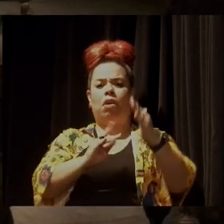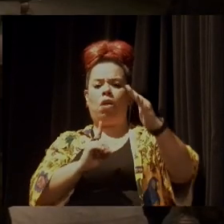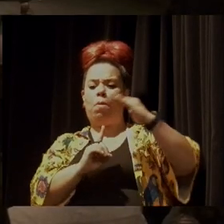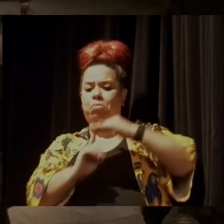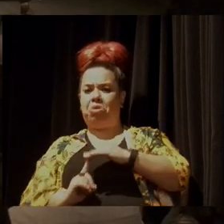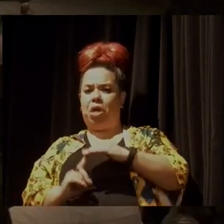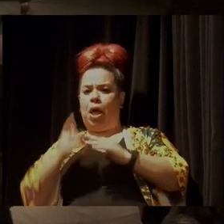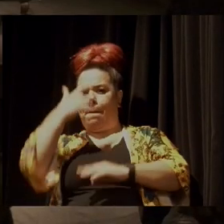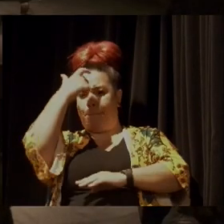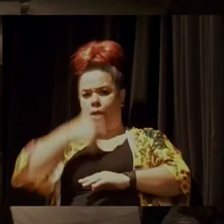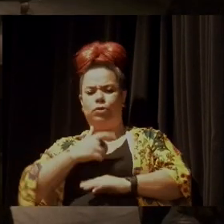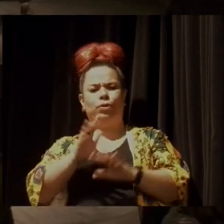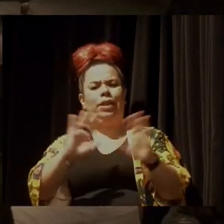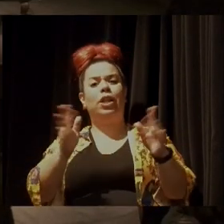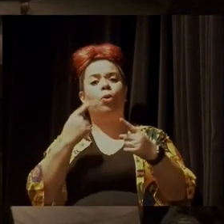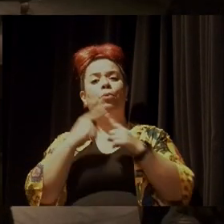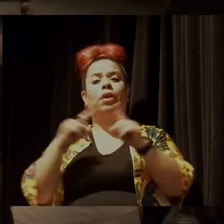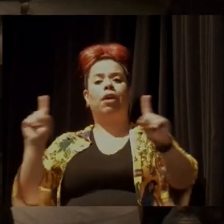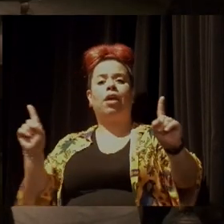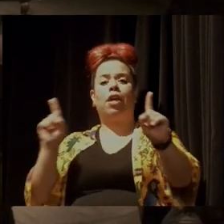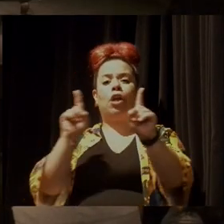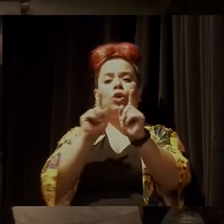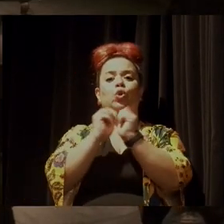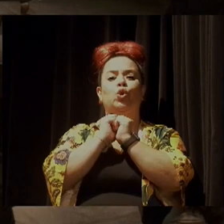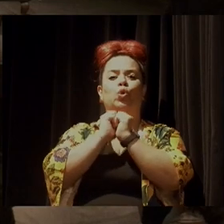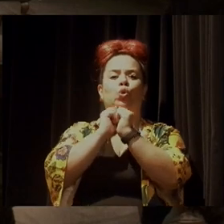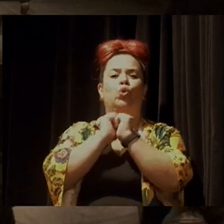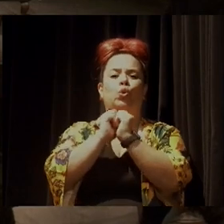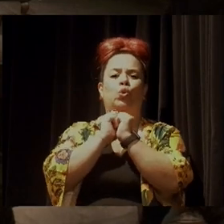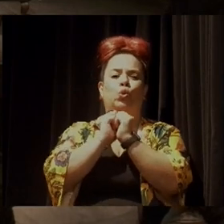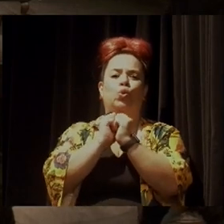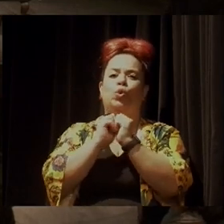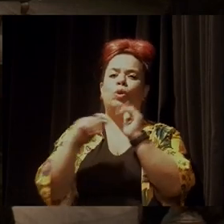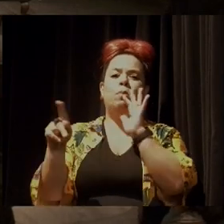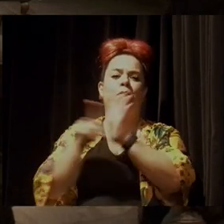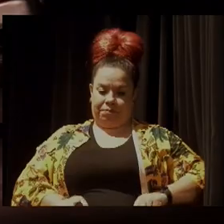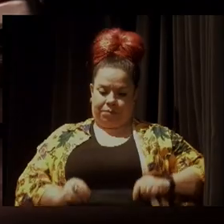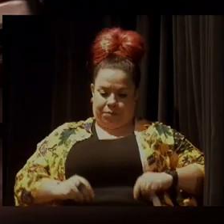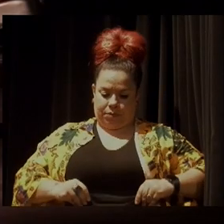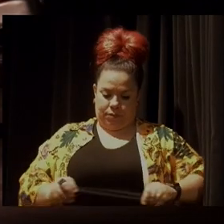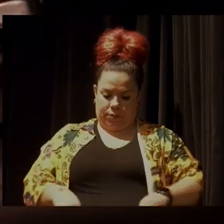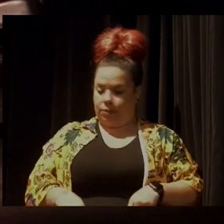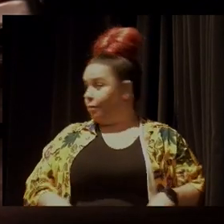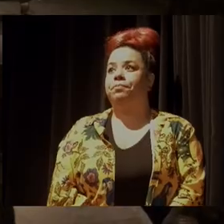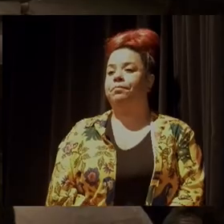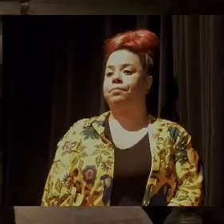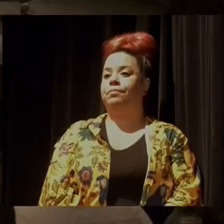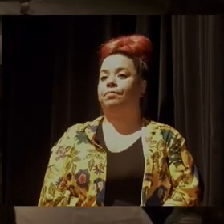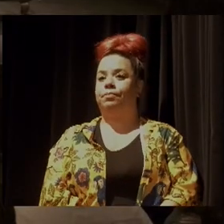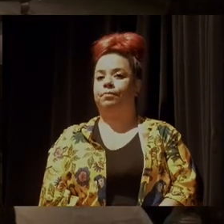inclusive, ela se entende parte dessa floresta, parte dessa natureza. Opa!